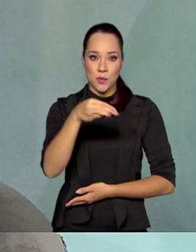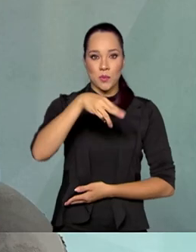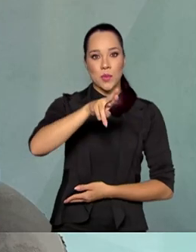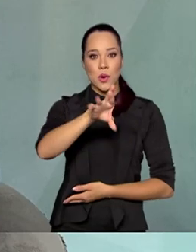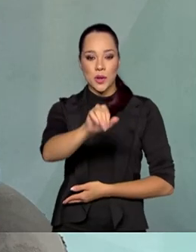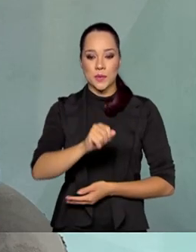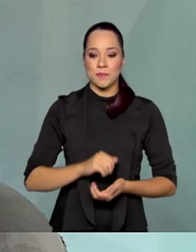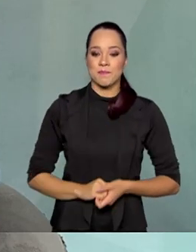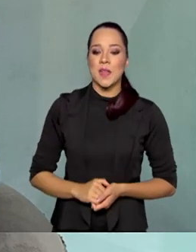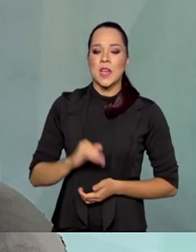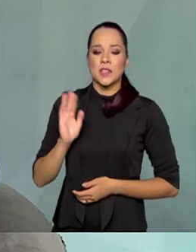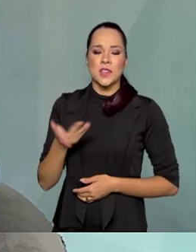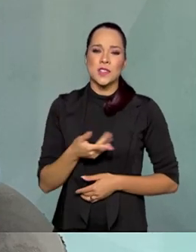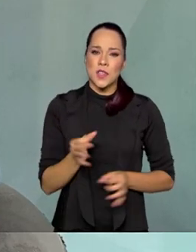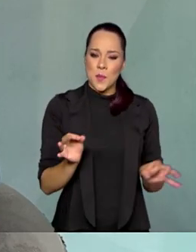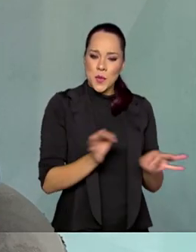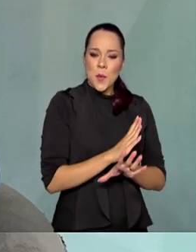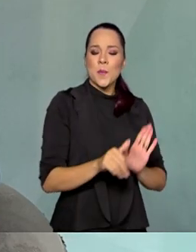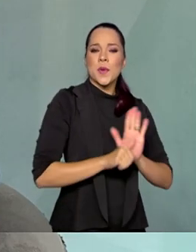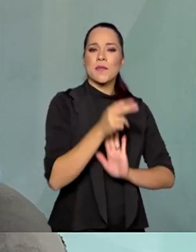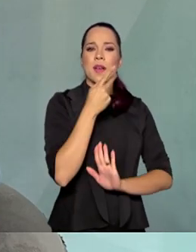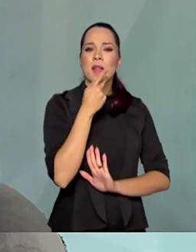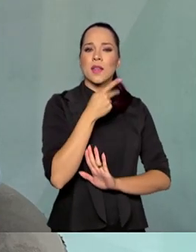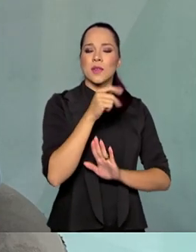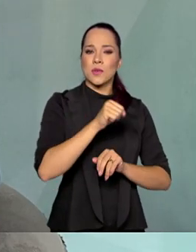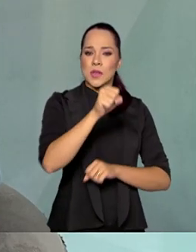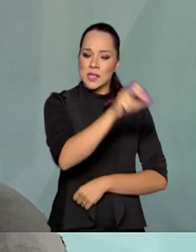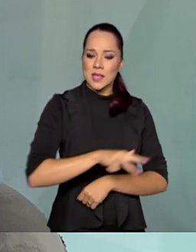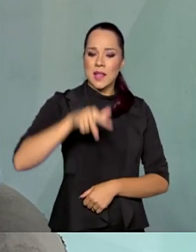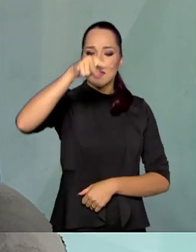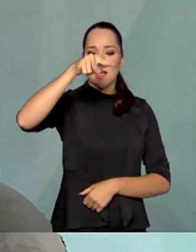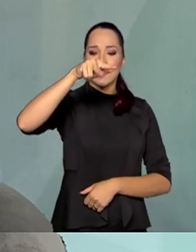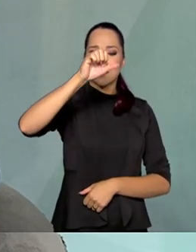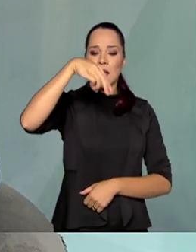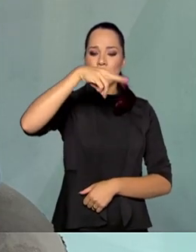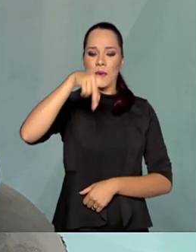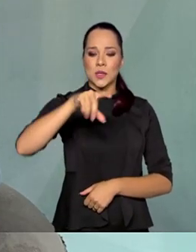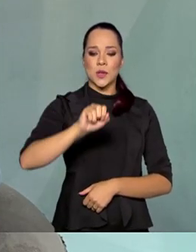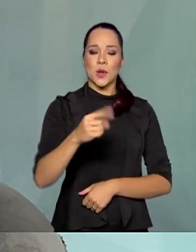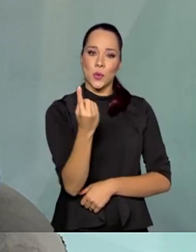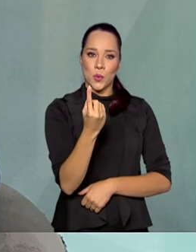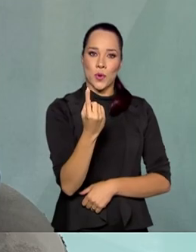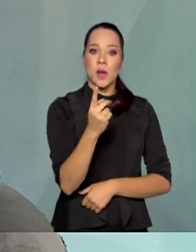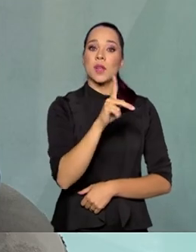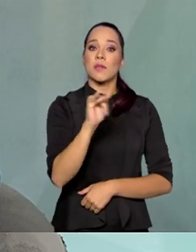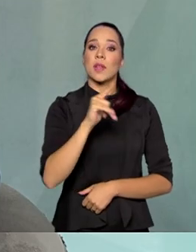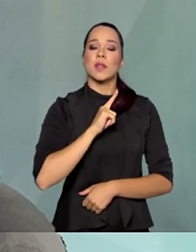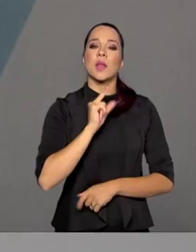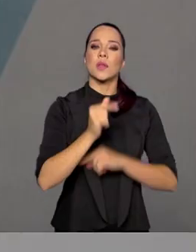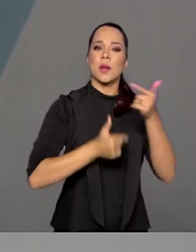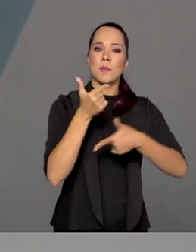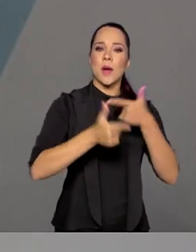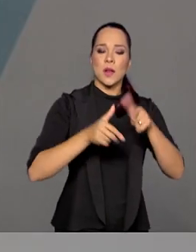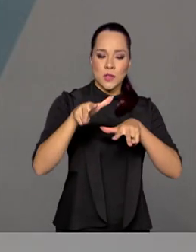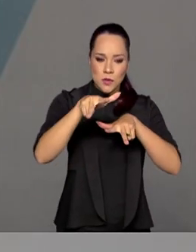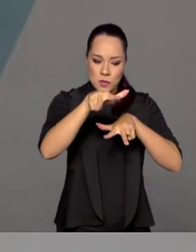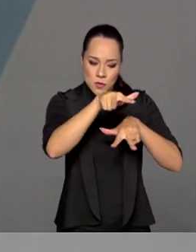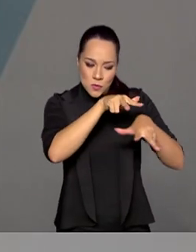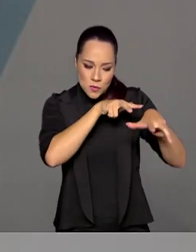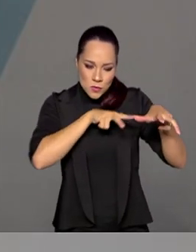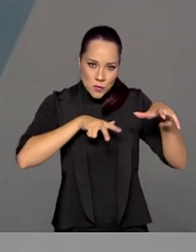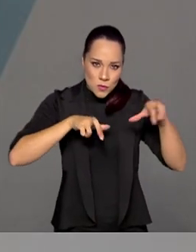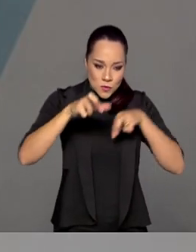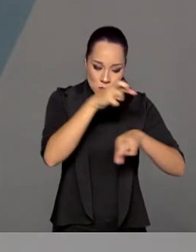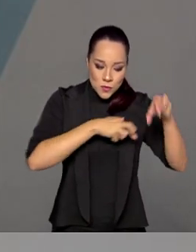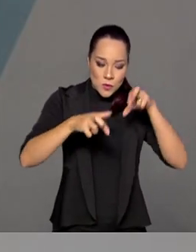Presidente, a terminou o primeiro bloco falando do Amazônia 1, esse satélite que vai ter, entre outras funções, a função de monitorar o desmatamento da